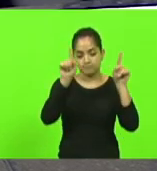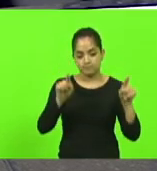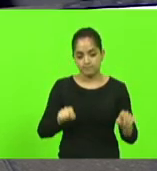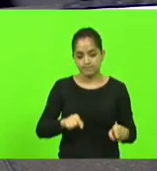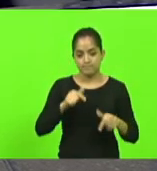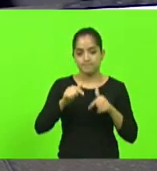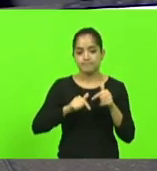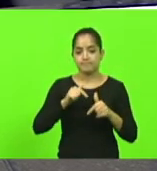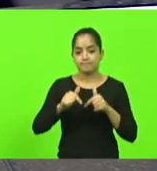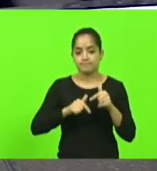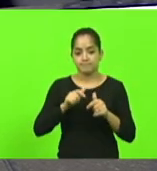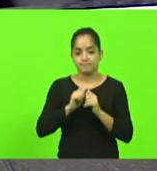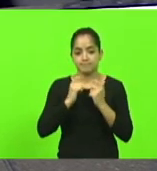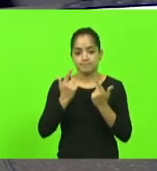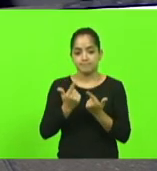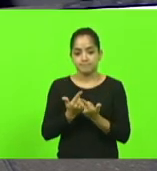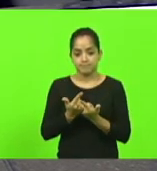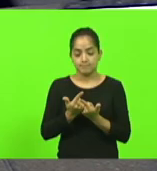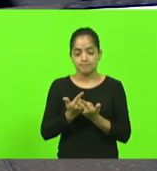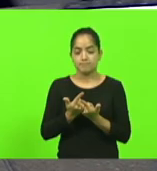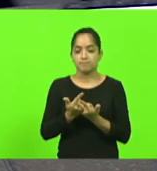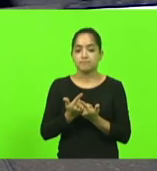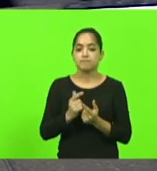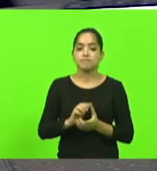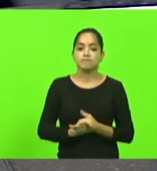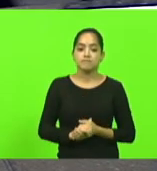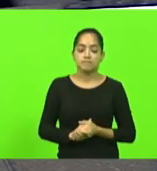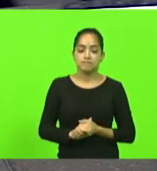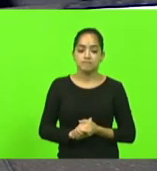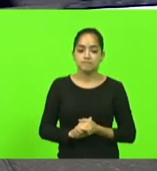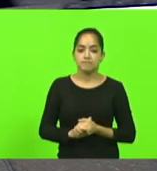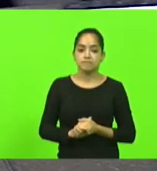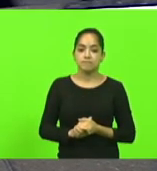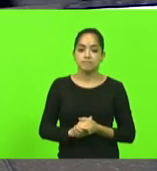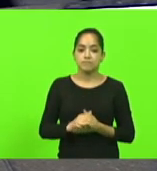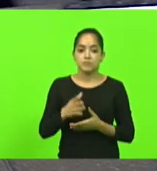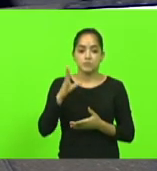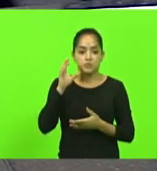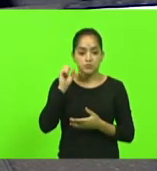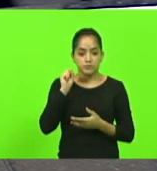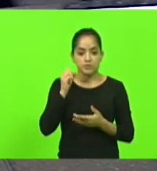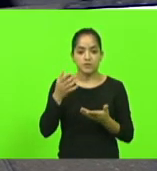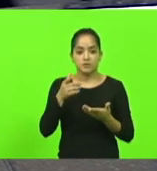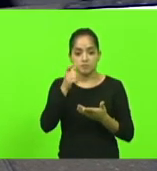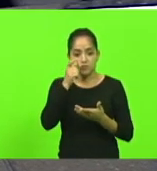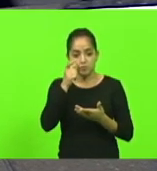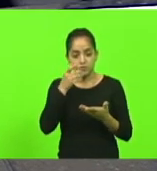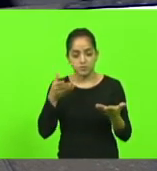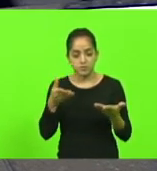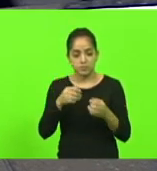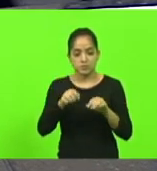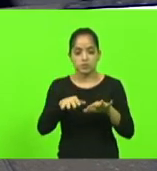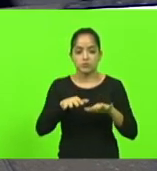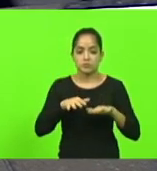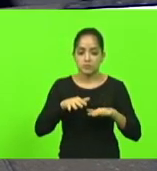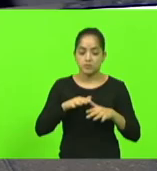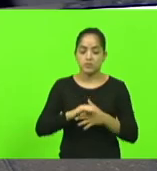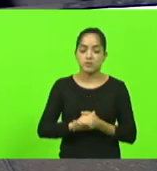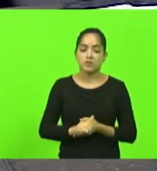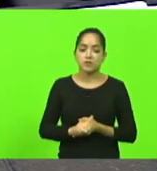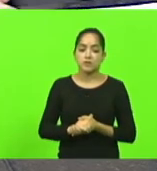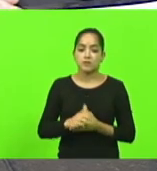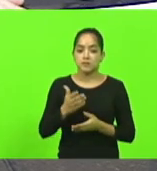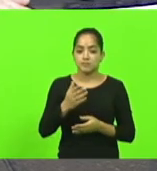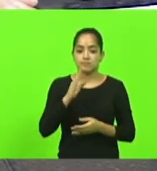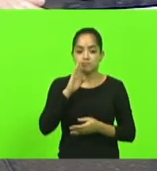e todos os os ouvintes e também os telespectadores deputado